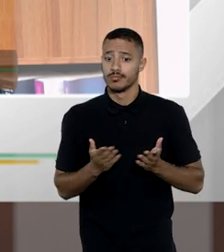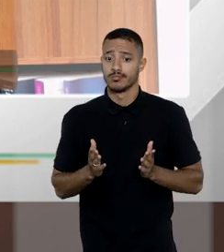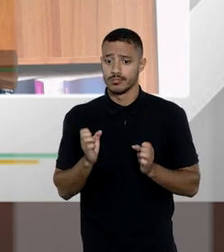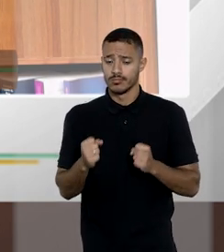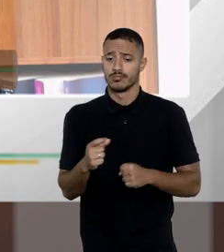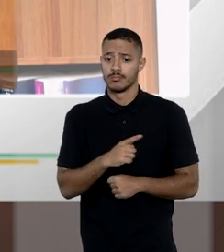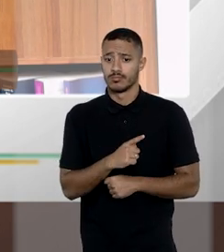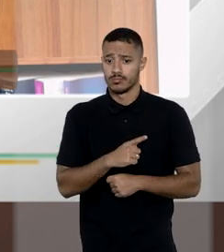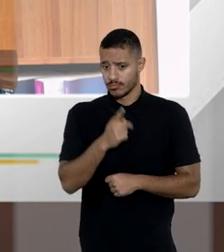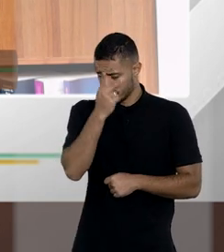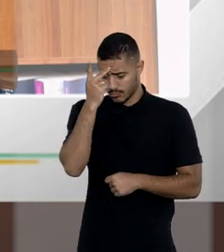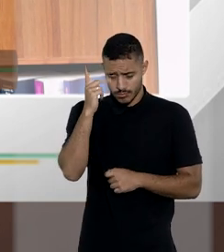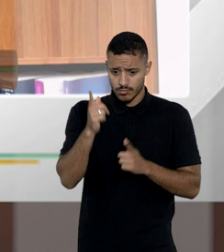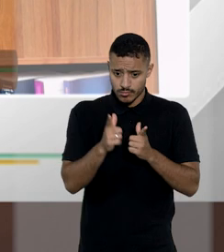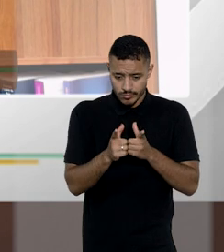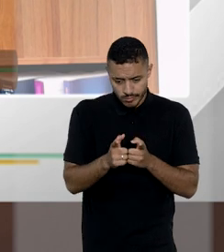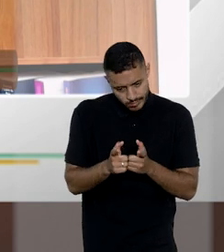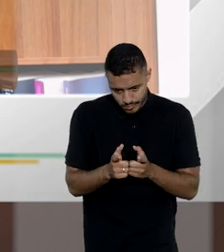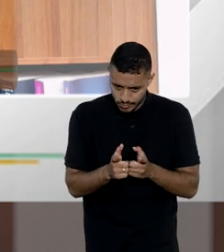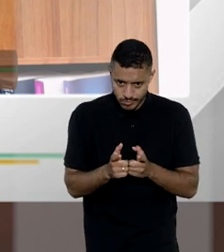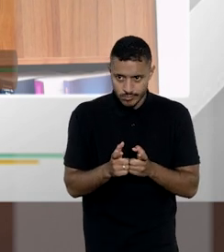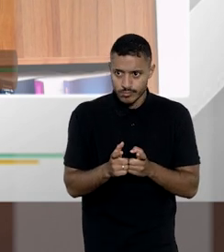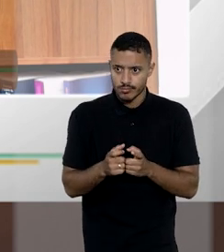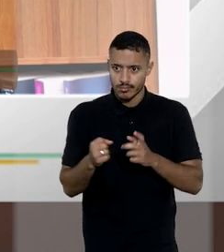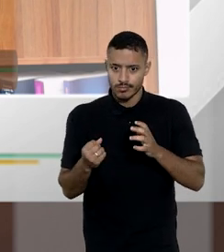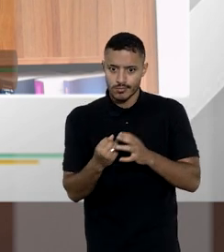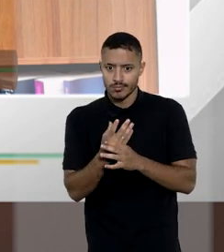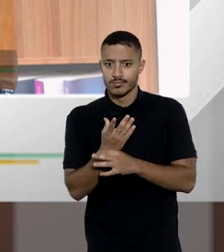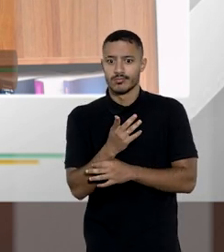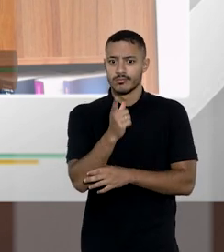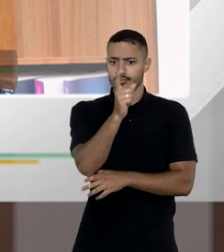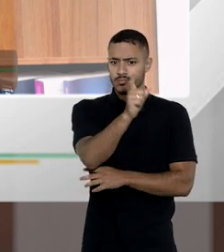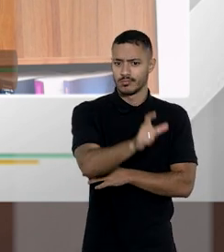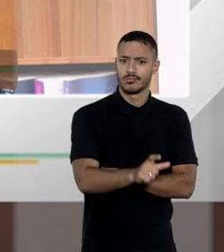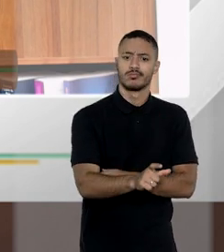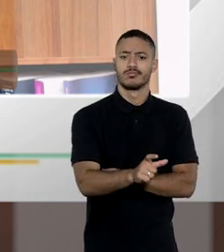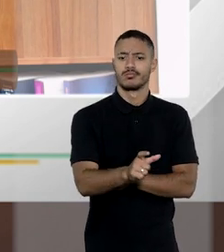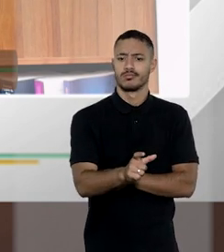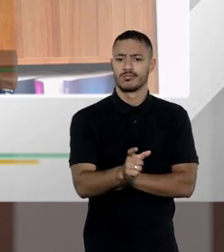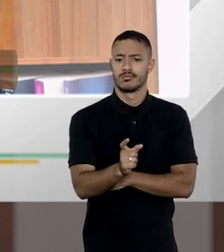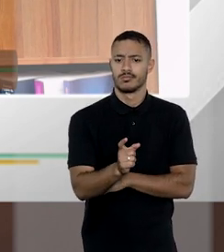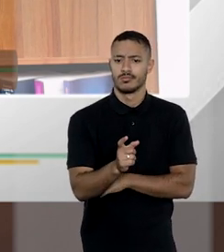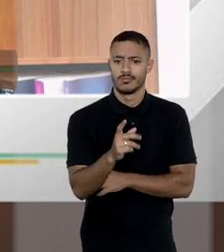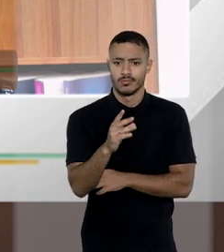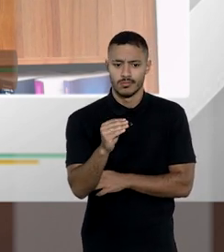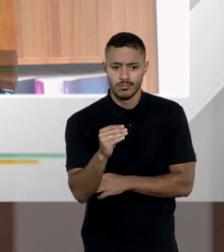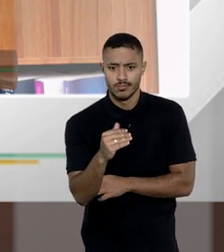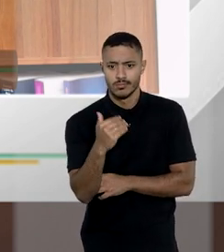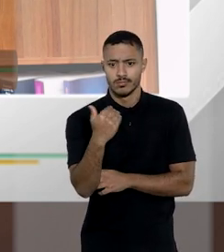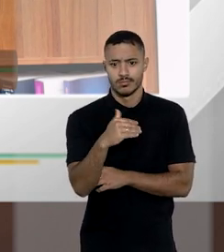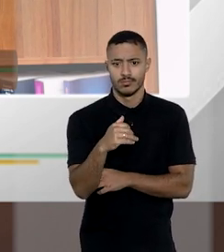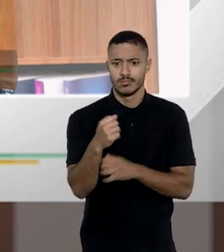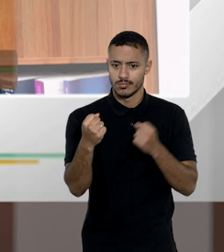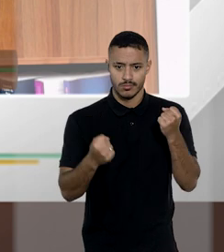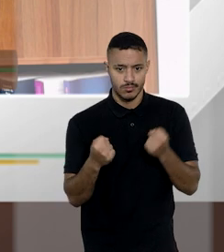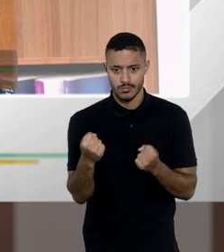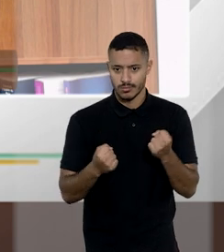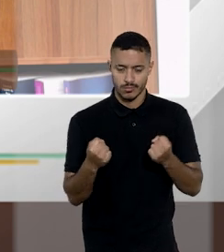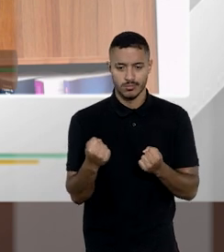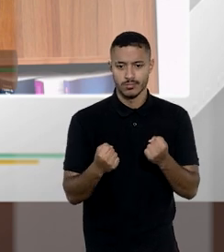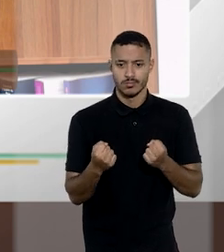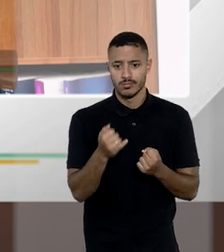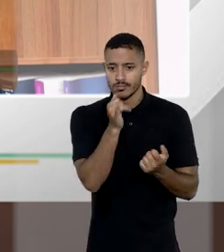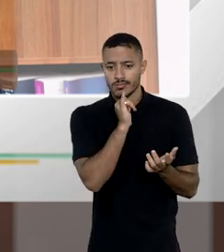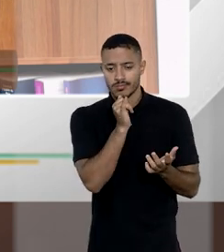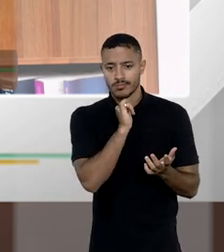ter alguém que joga profissionalmente cria um avatar que pode valer muito mais do que um carro zero